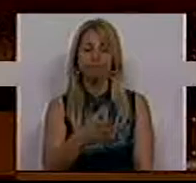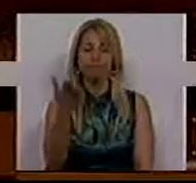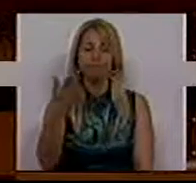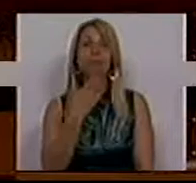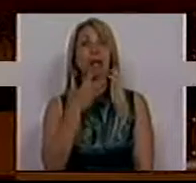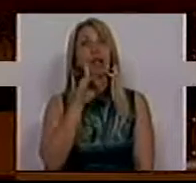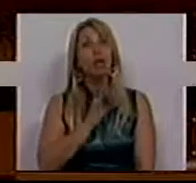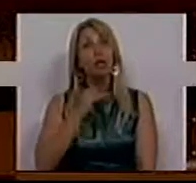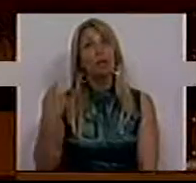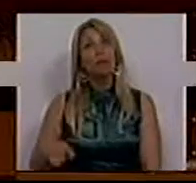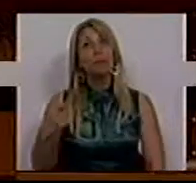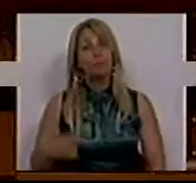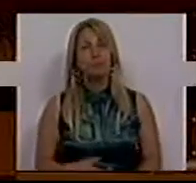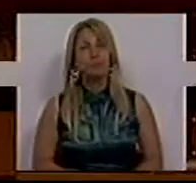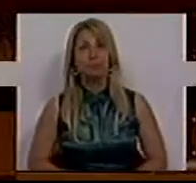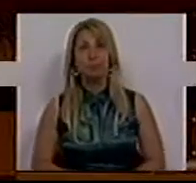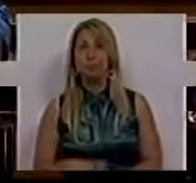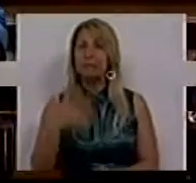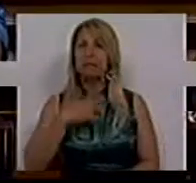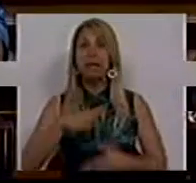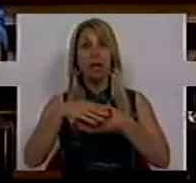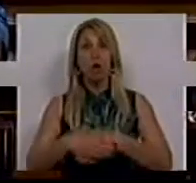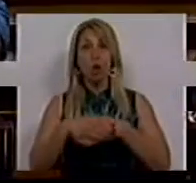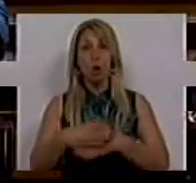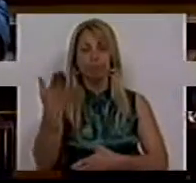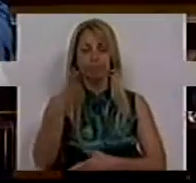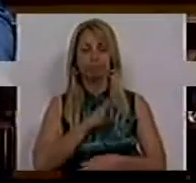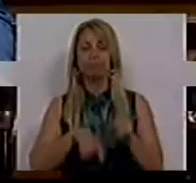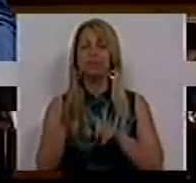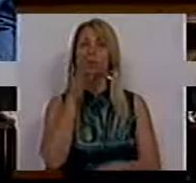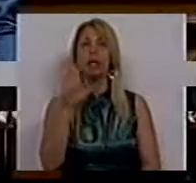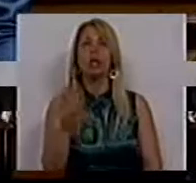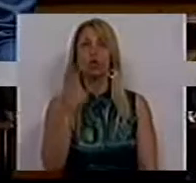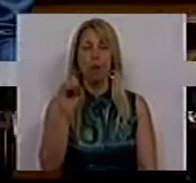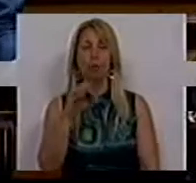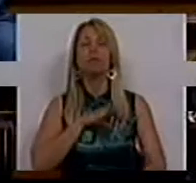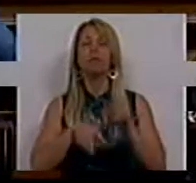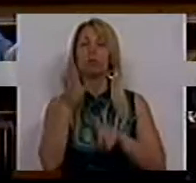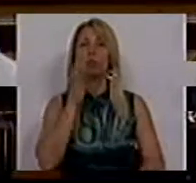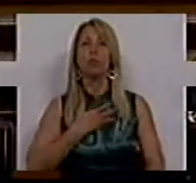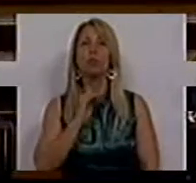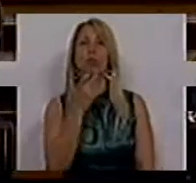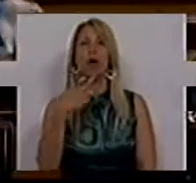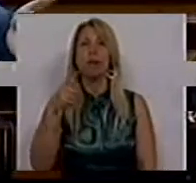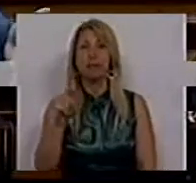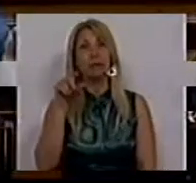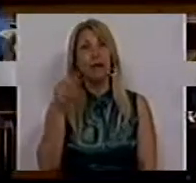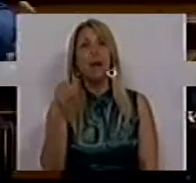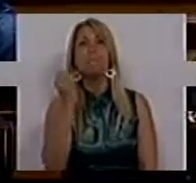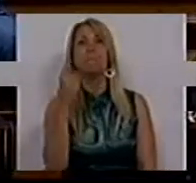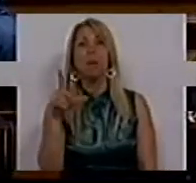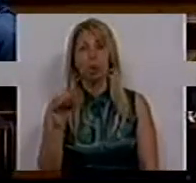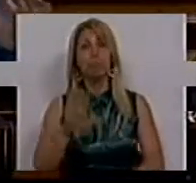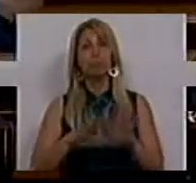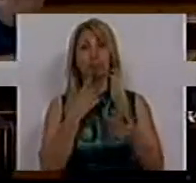Muito obrigado, Sra. Presidente. Queria cumprimentar o deputado João Galamba, o deputado Duarte Pacheco e o deputado Paulo Sá pelas perguntas